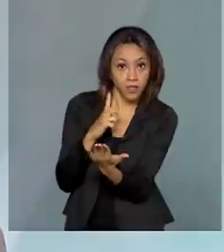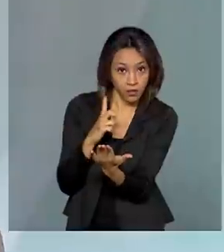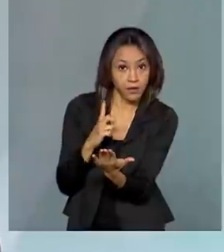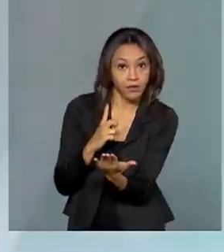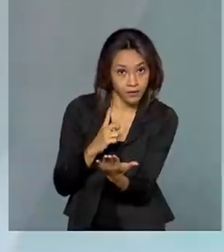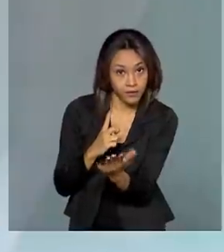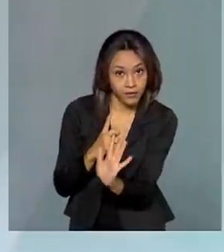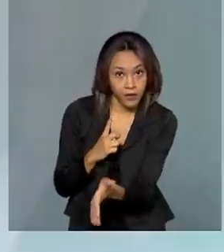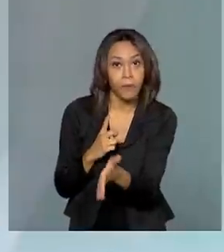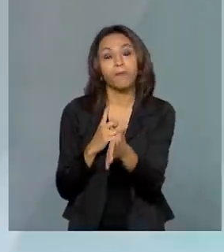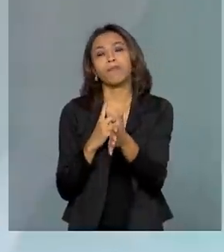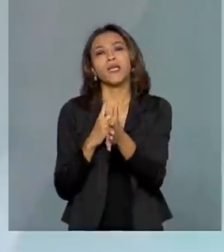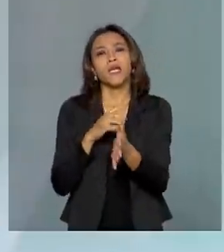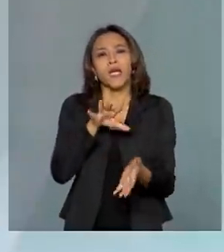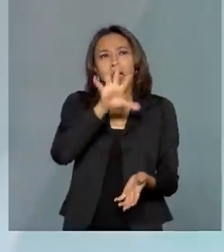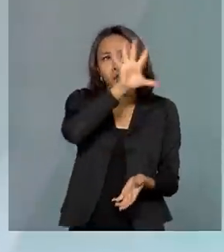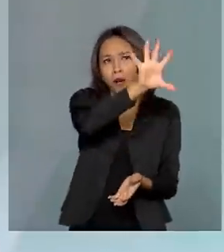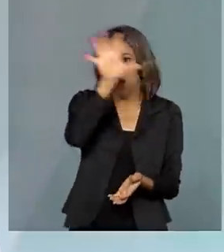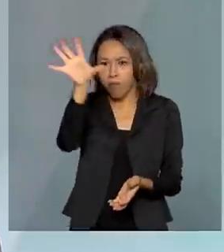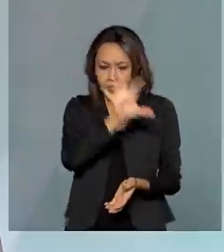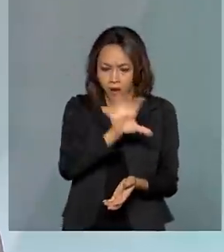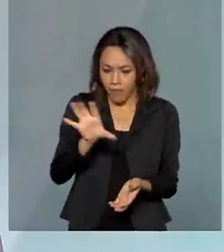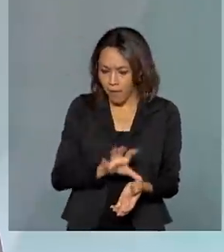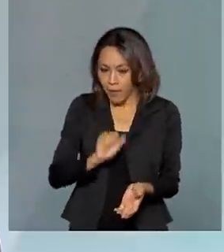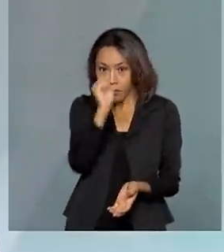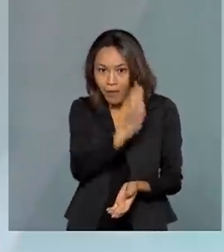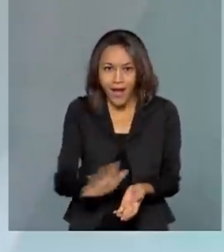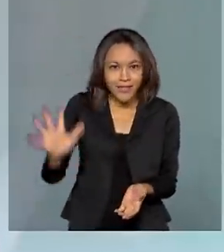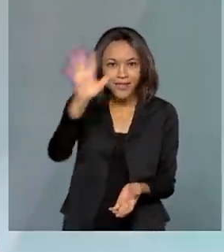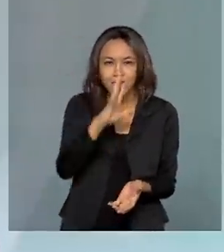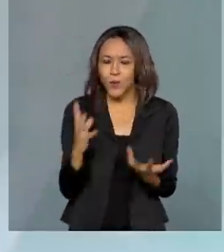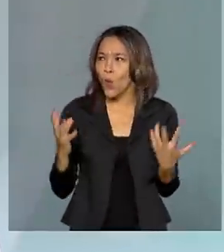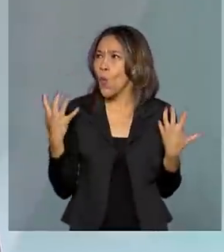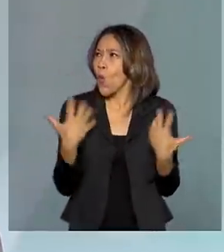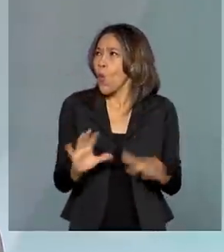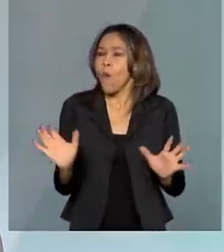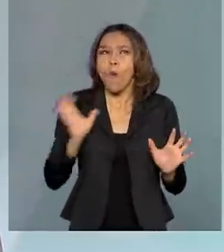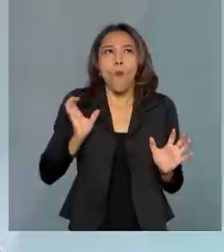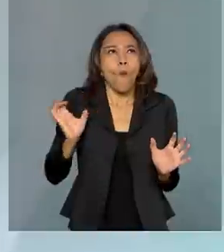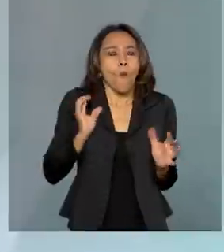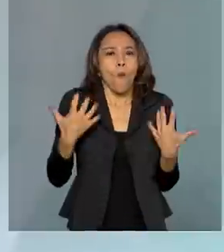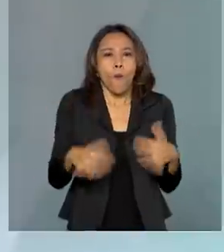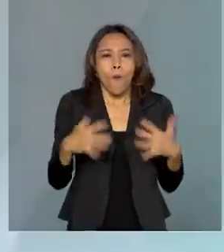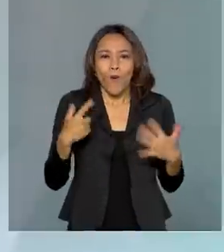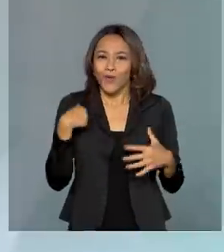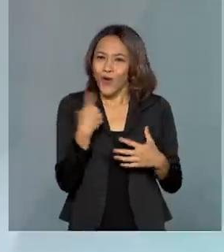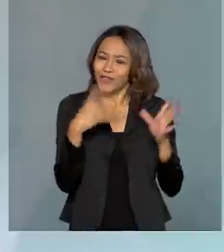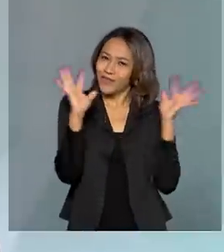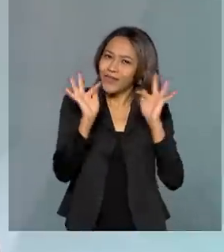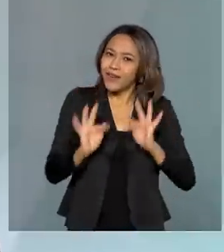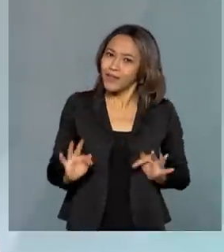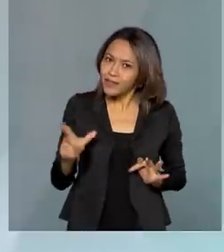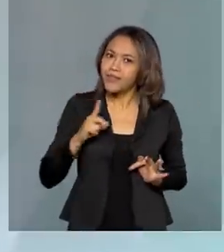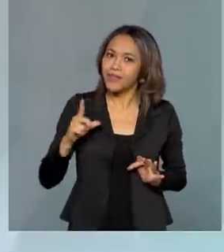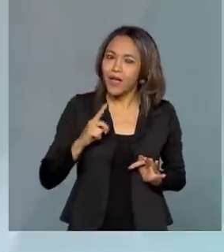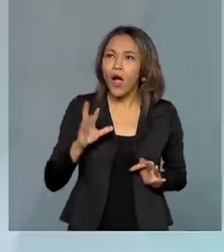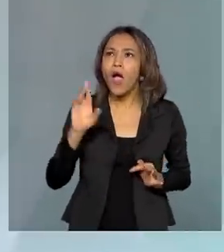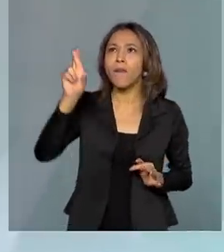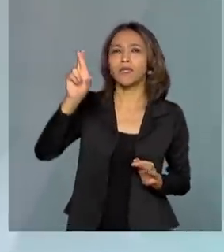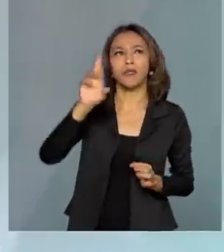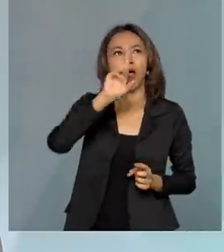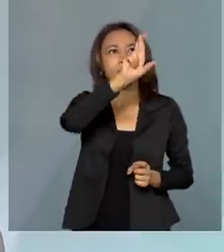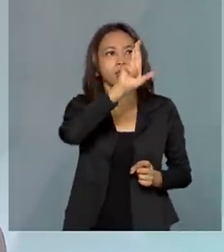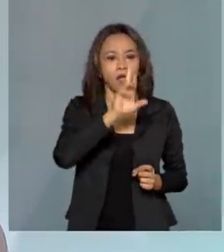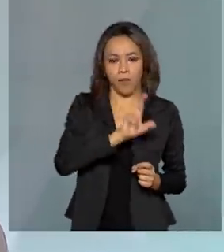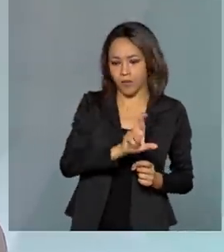as regiões brasileiras, o Brasil é tão rico que a gente tem a felicidade de ter bens ali que representam todas as